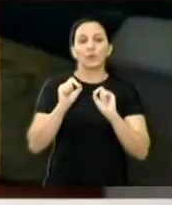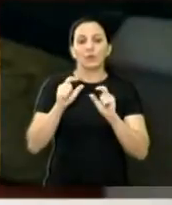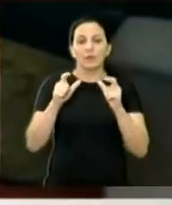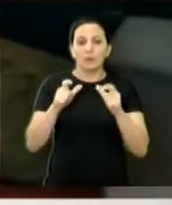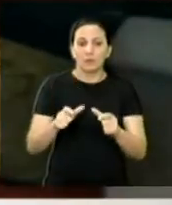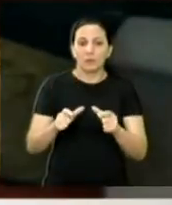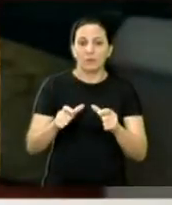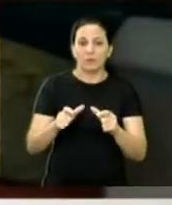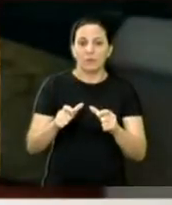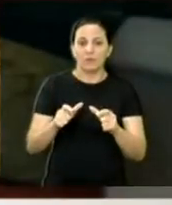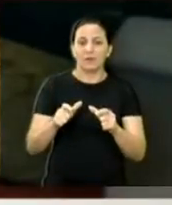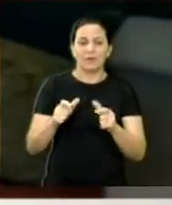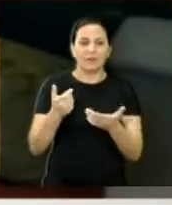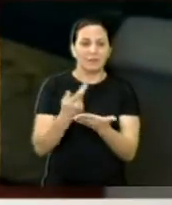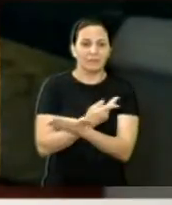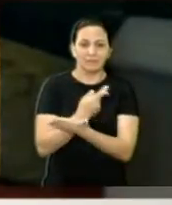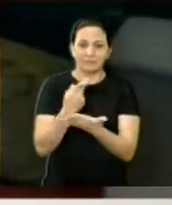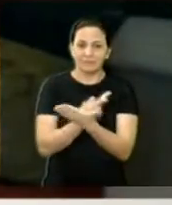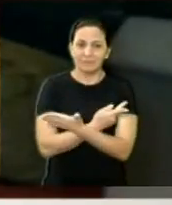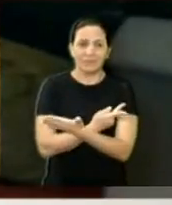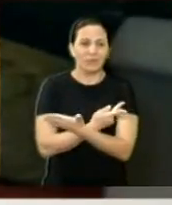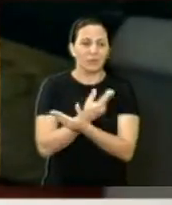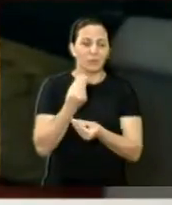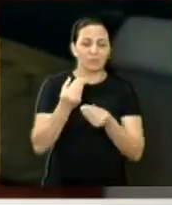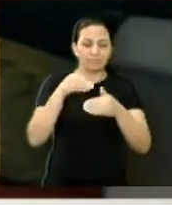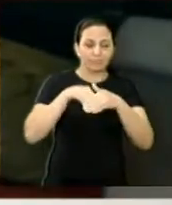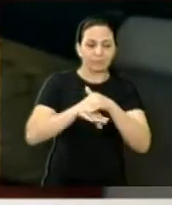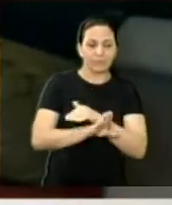adequado para armazenamento.